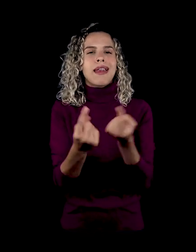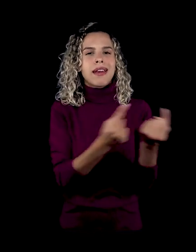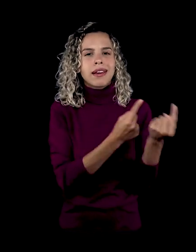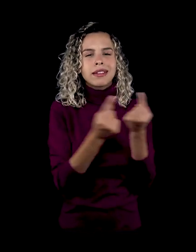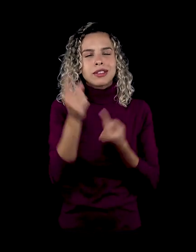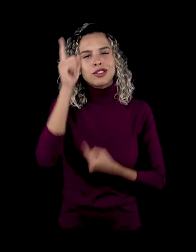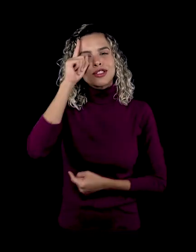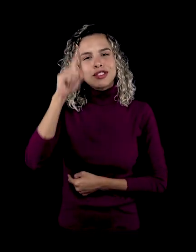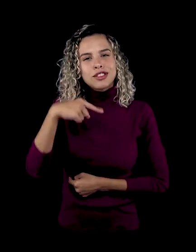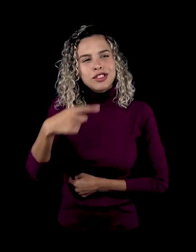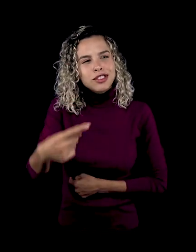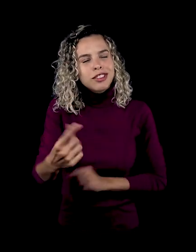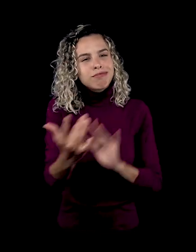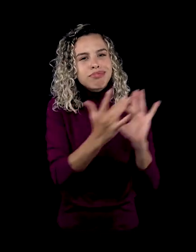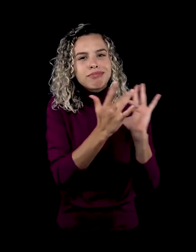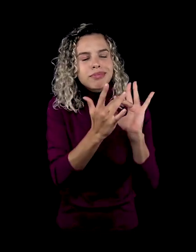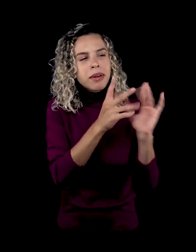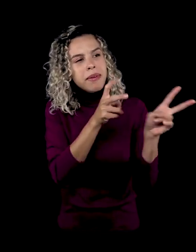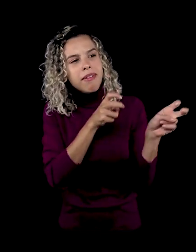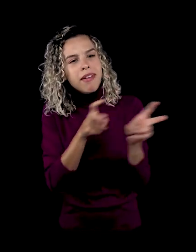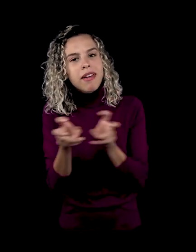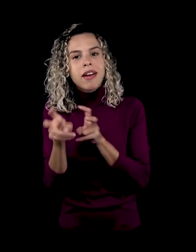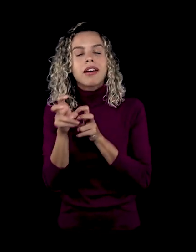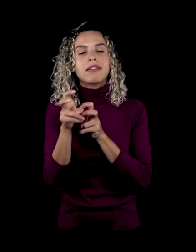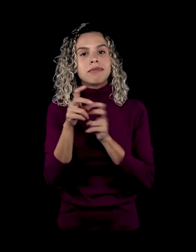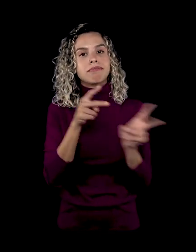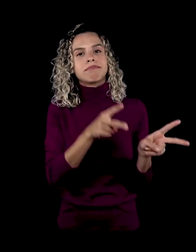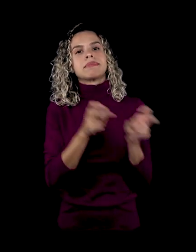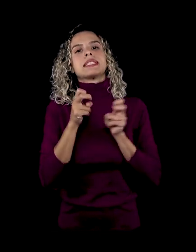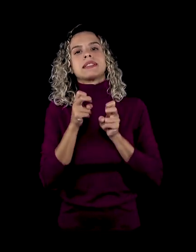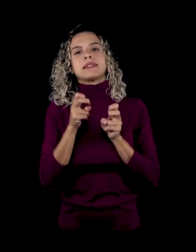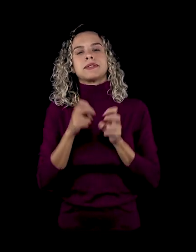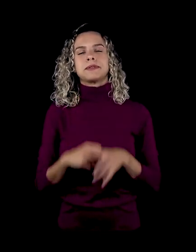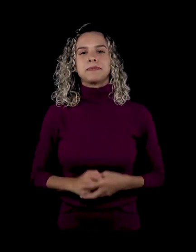cotidianas. Eu vejo essa potencialidade.